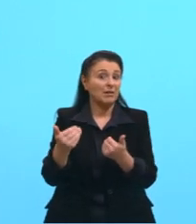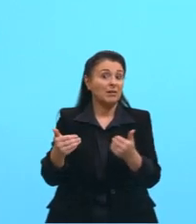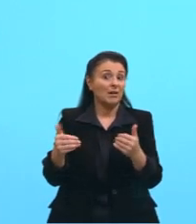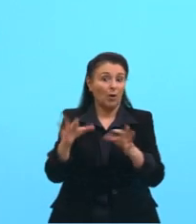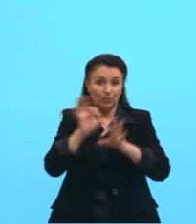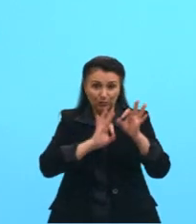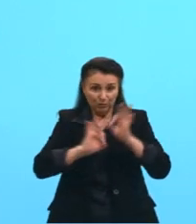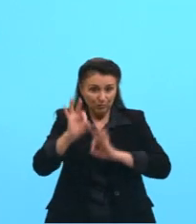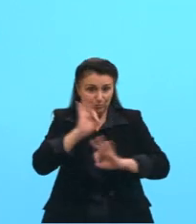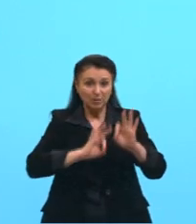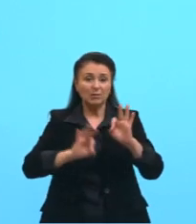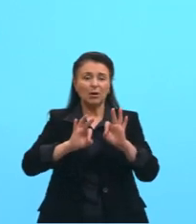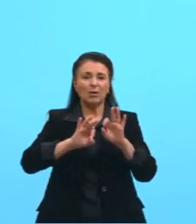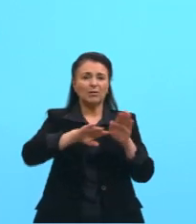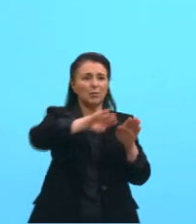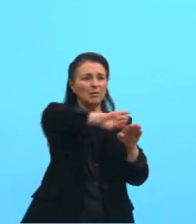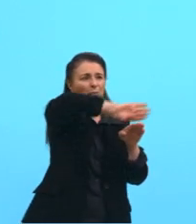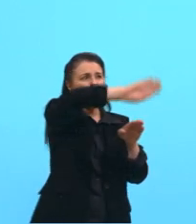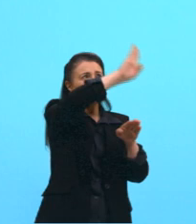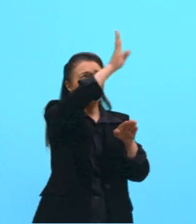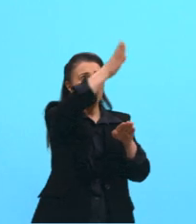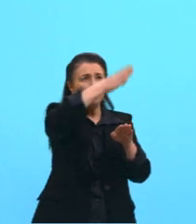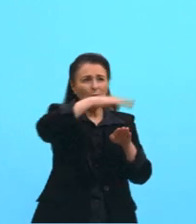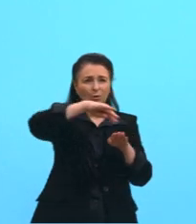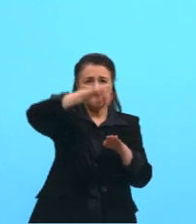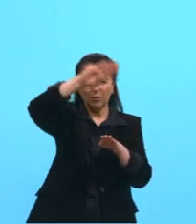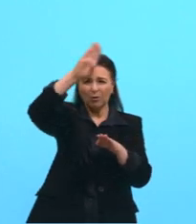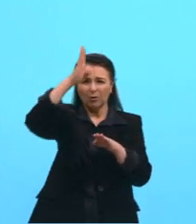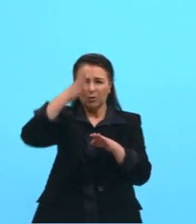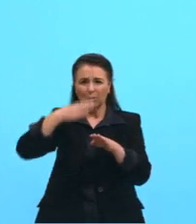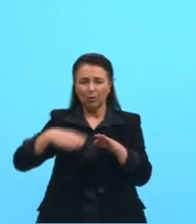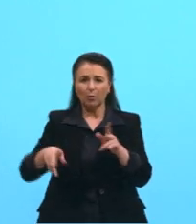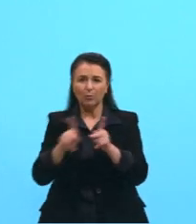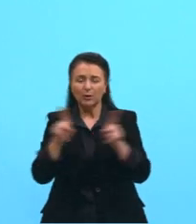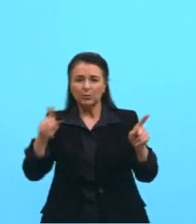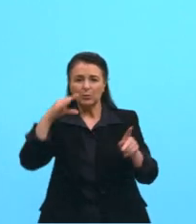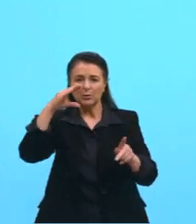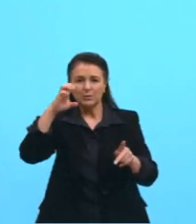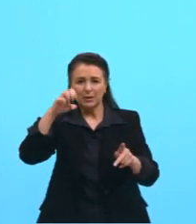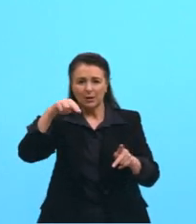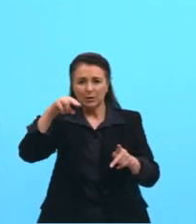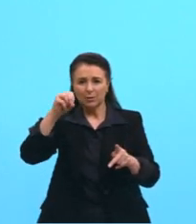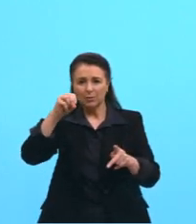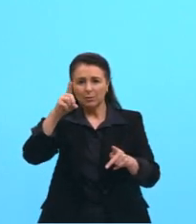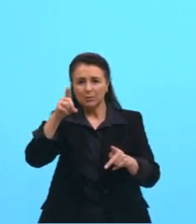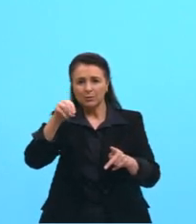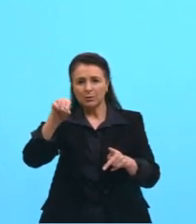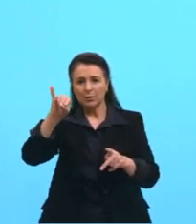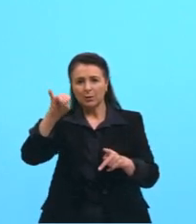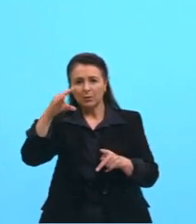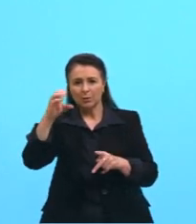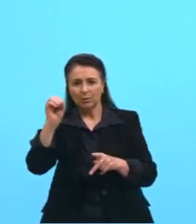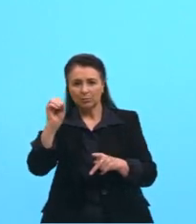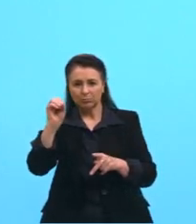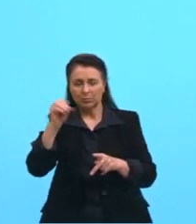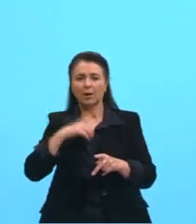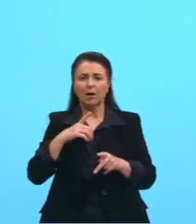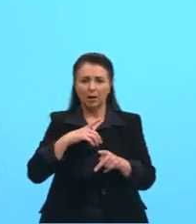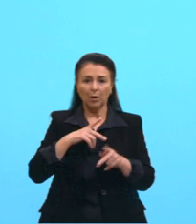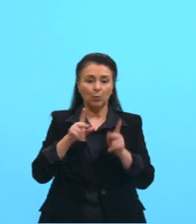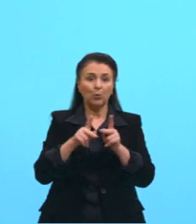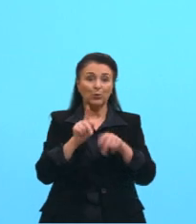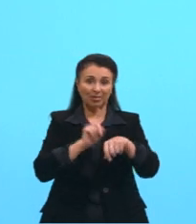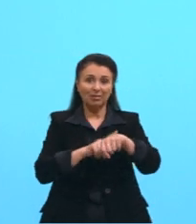A cadeia montanhosa, por exemplo, dos Andes, ela é do cenozoico, para vocês terem uma ideia, ela é super nova no tempo geológico, tá, pessoal? Não é